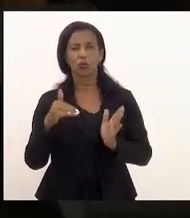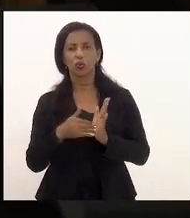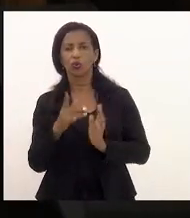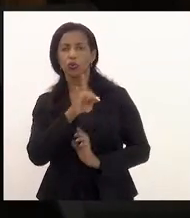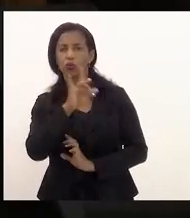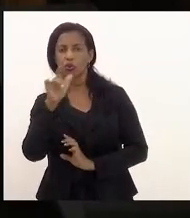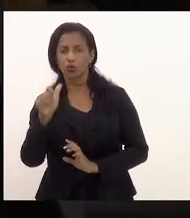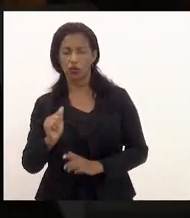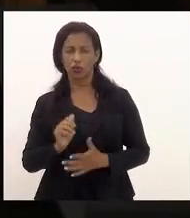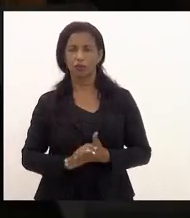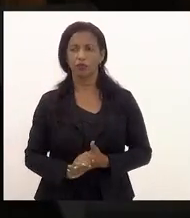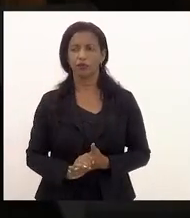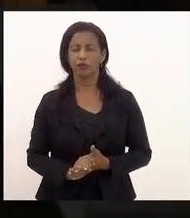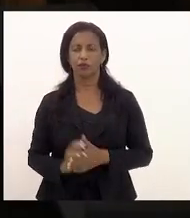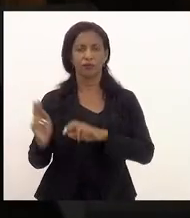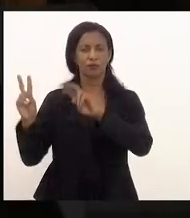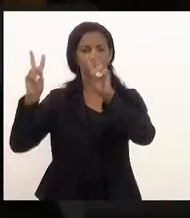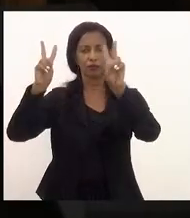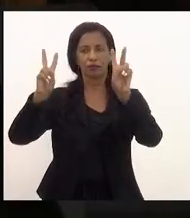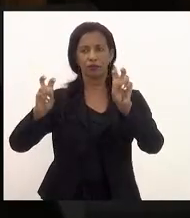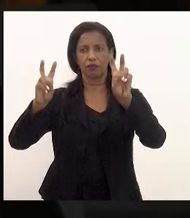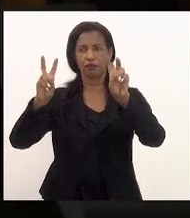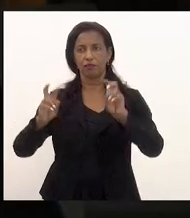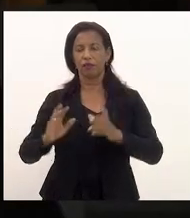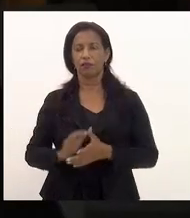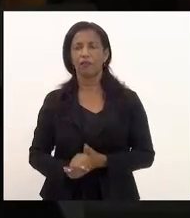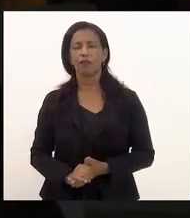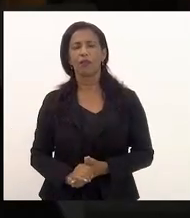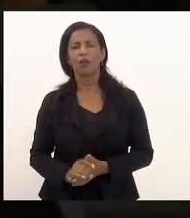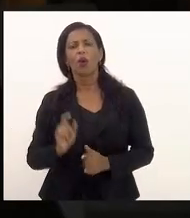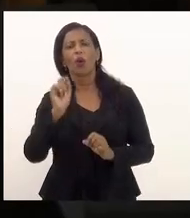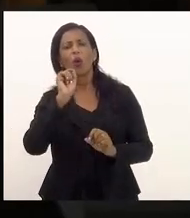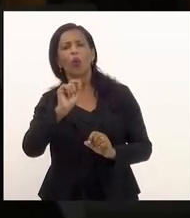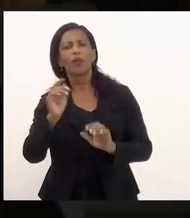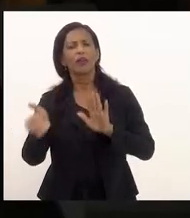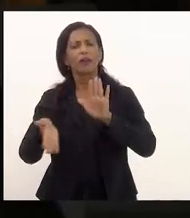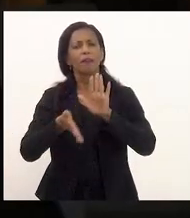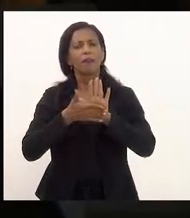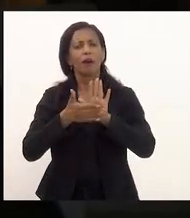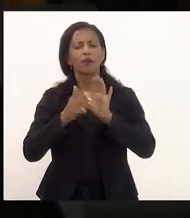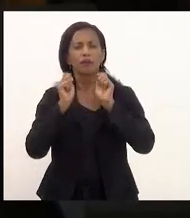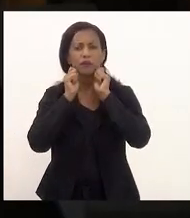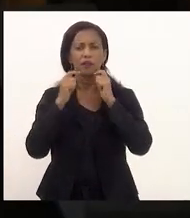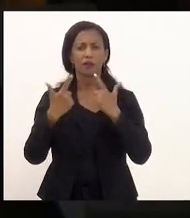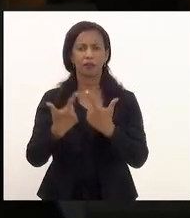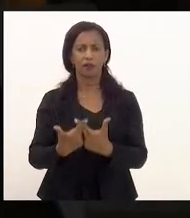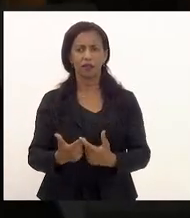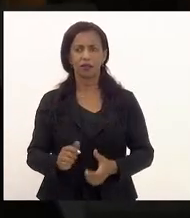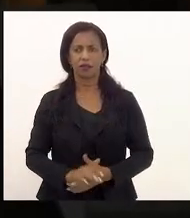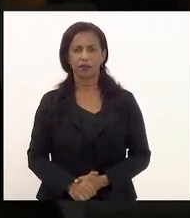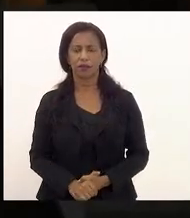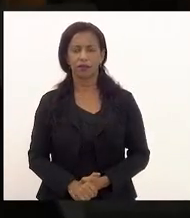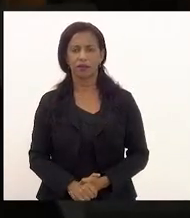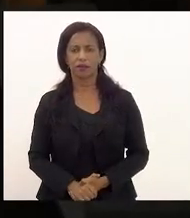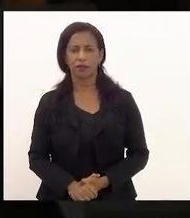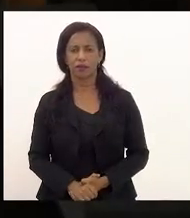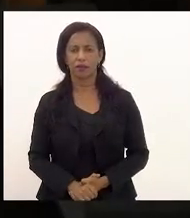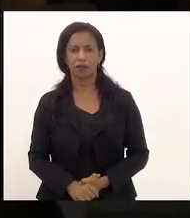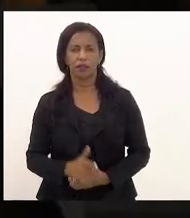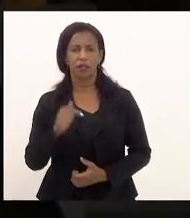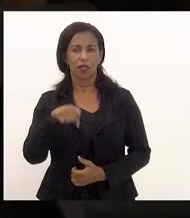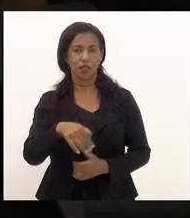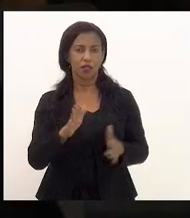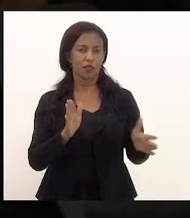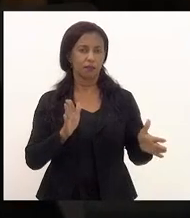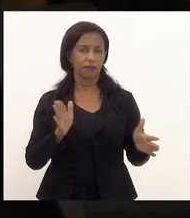dias sobre o que está em pauta na Assembleia Legislativa neste